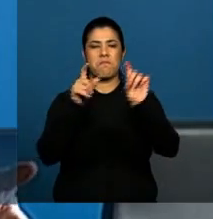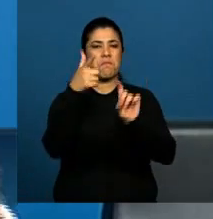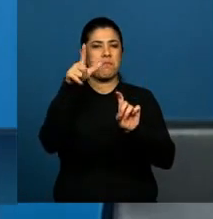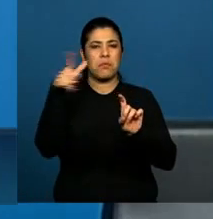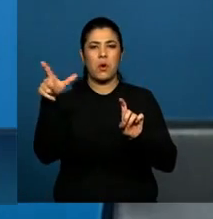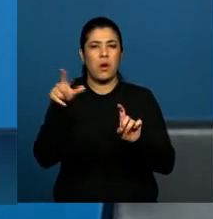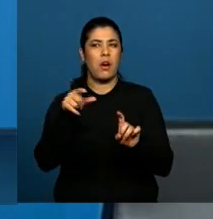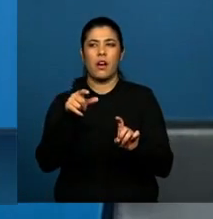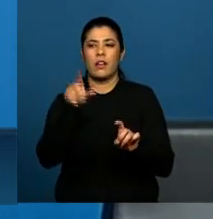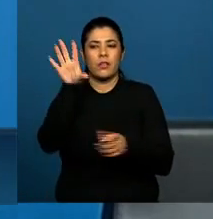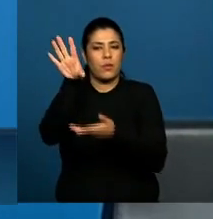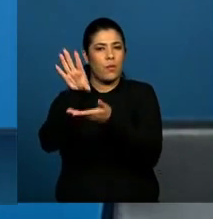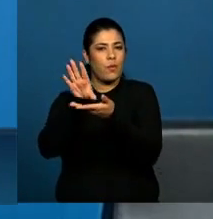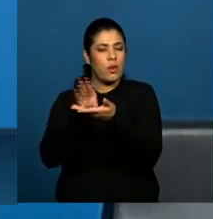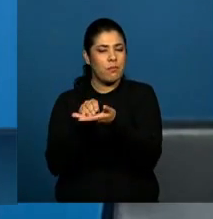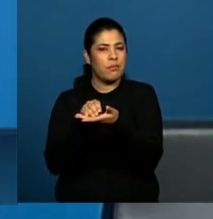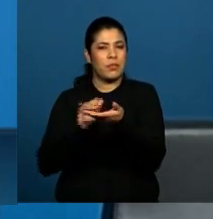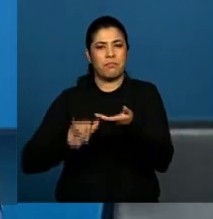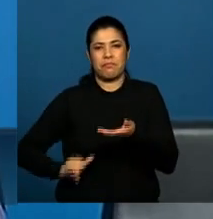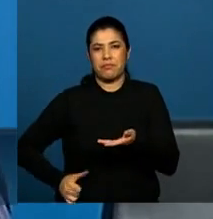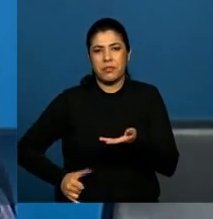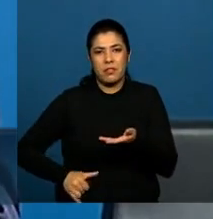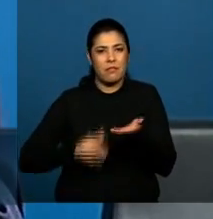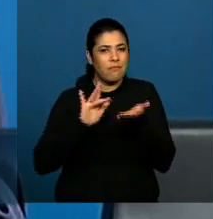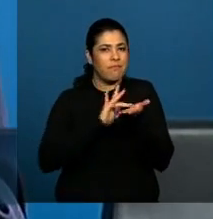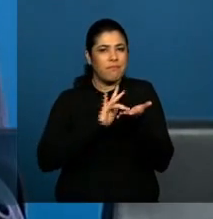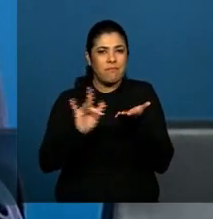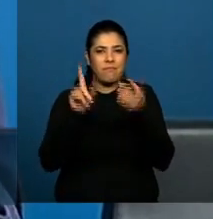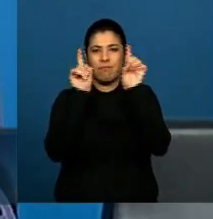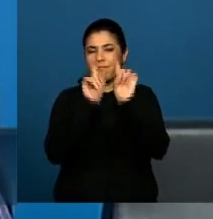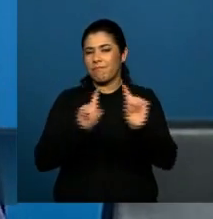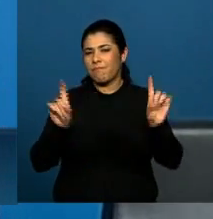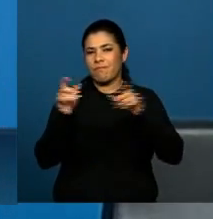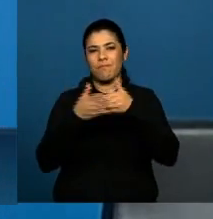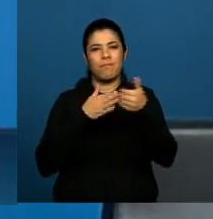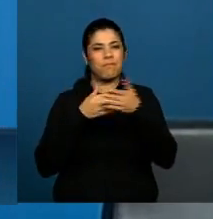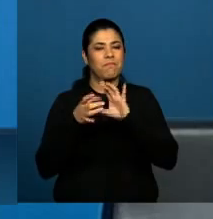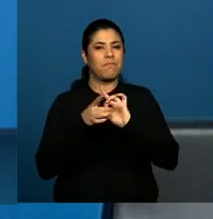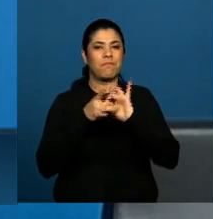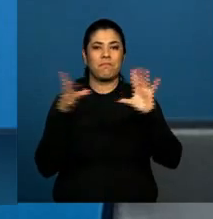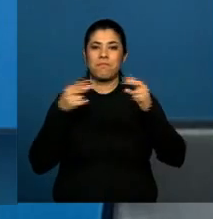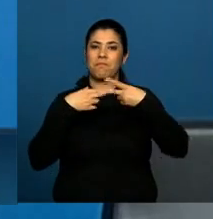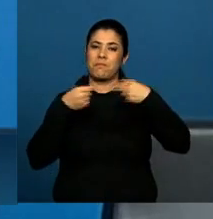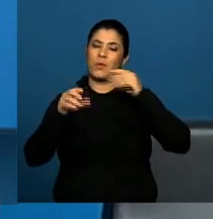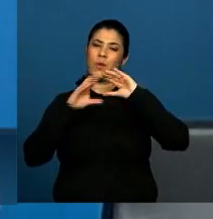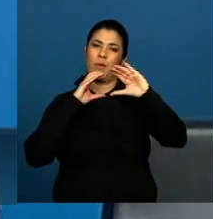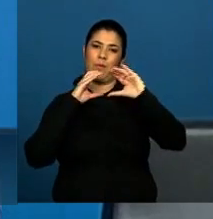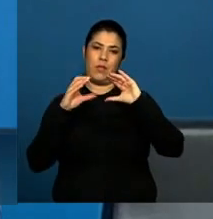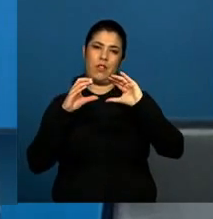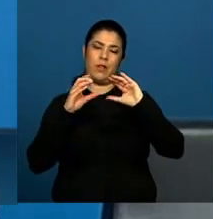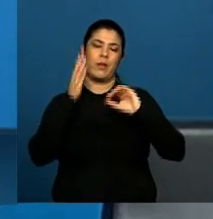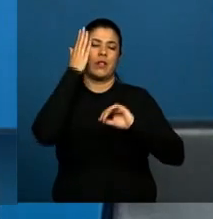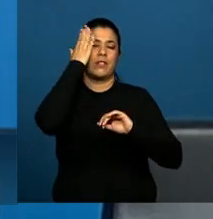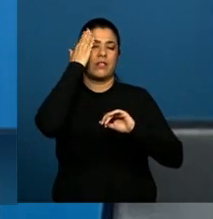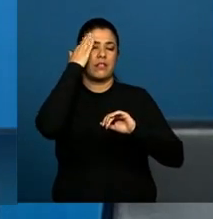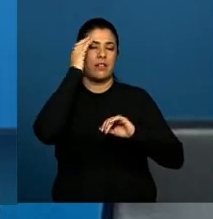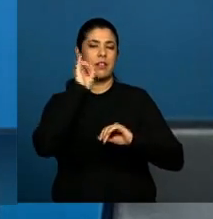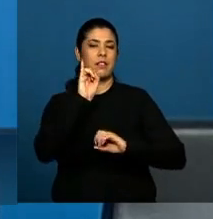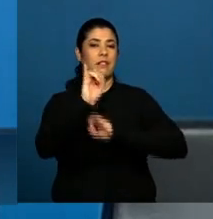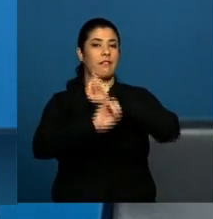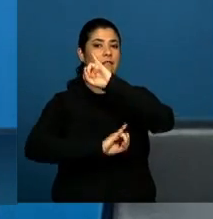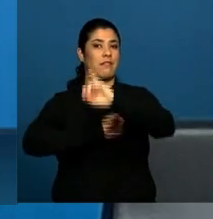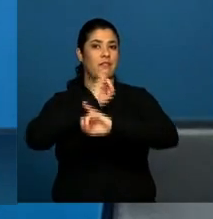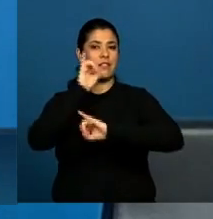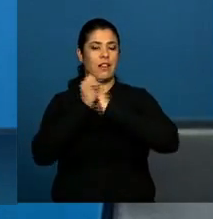também que essa mesma internet rompeu os limites da expansão